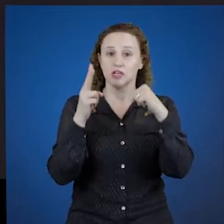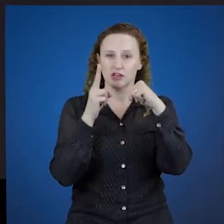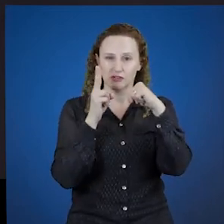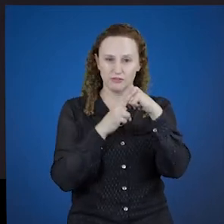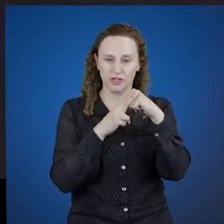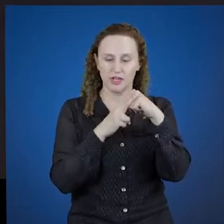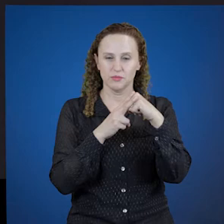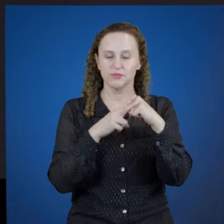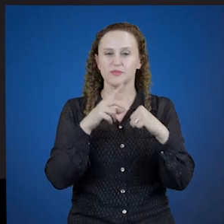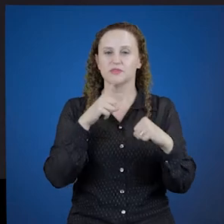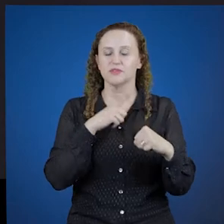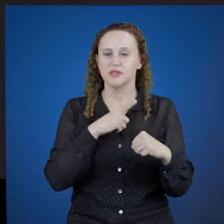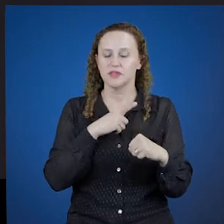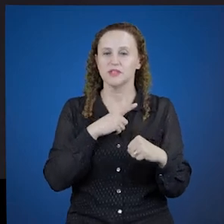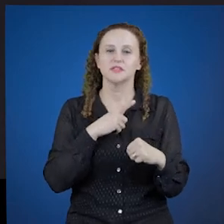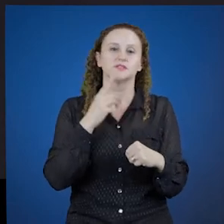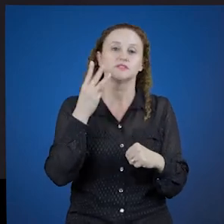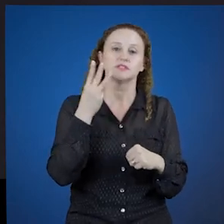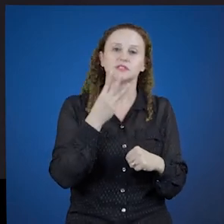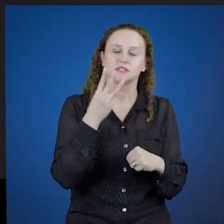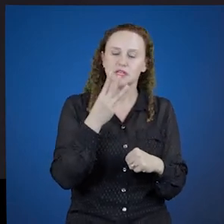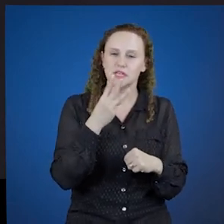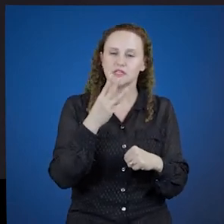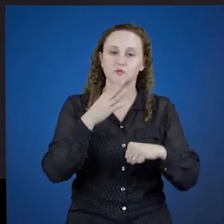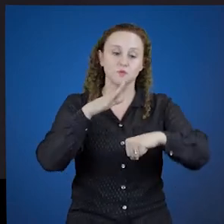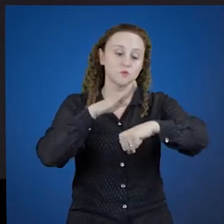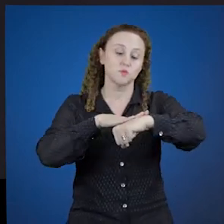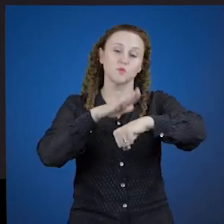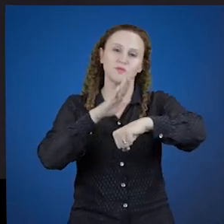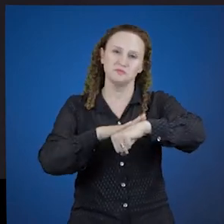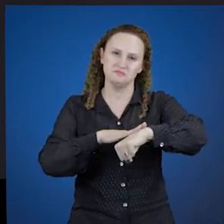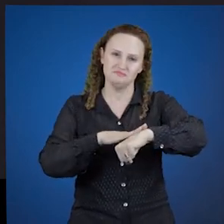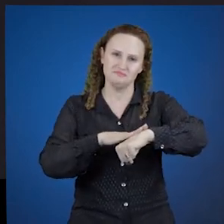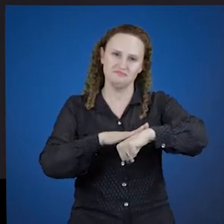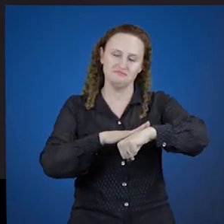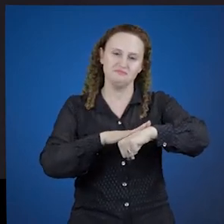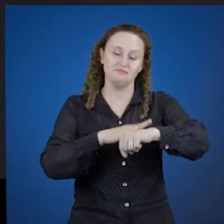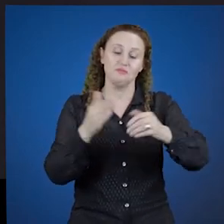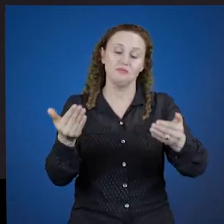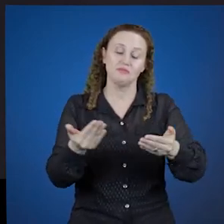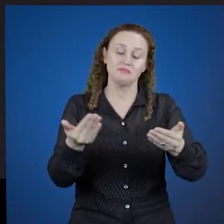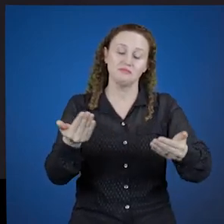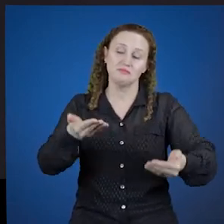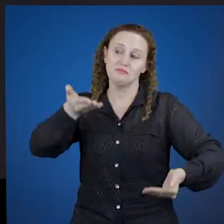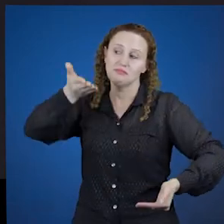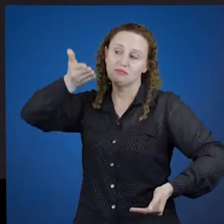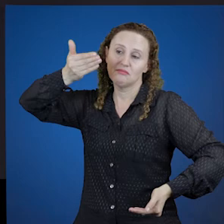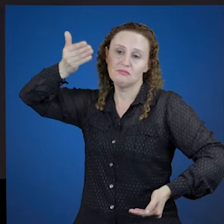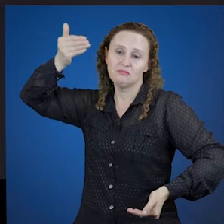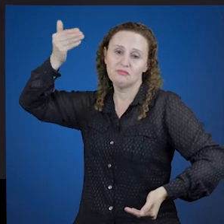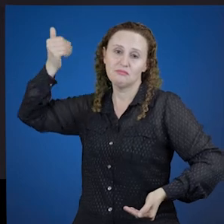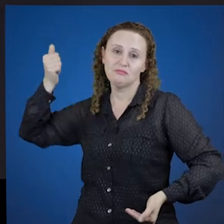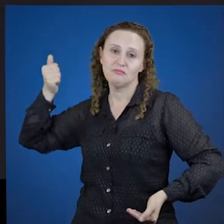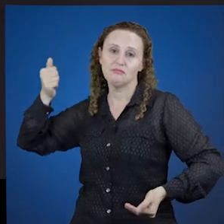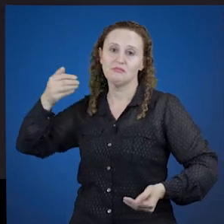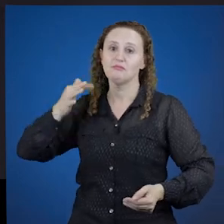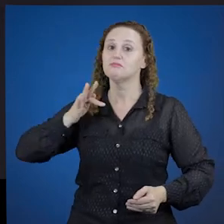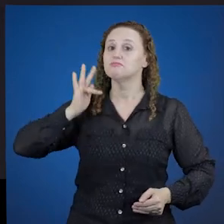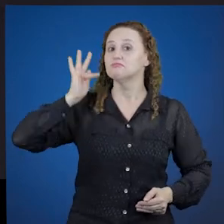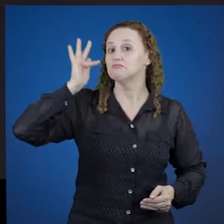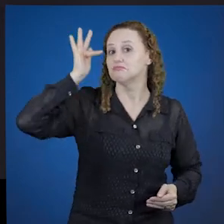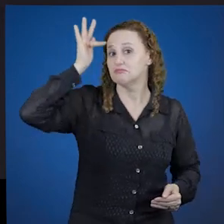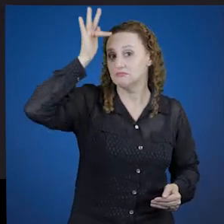verbo, três tempos verbais. Quais sejam? O presente, o passado, o futuro.